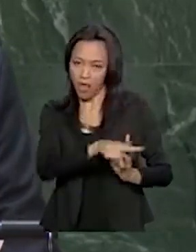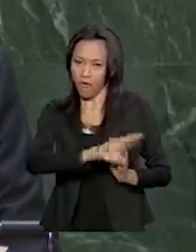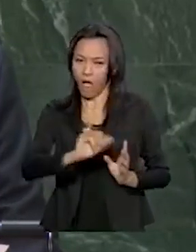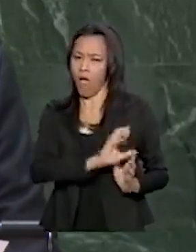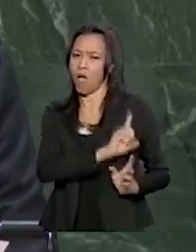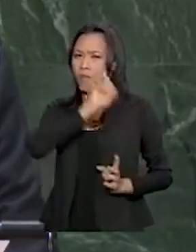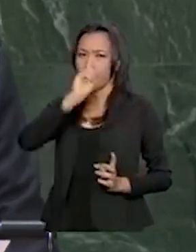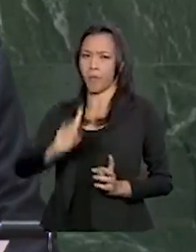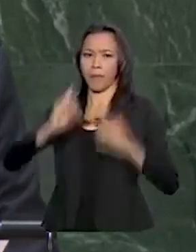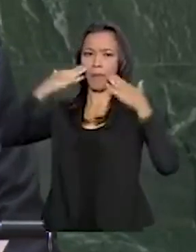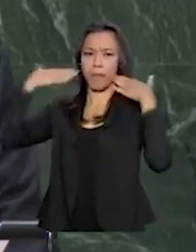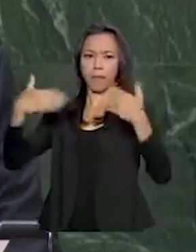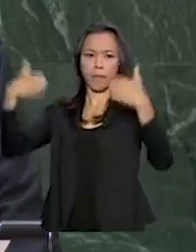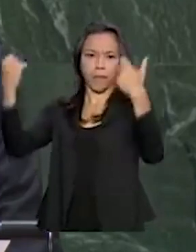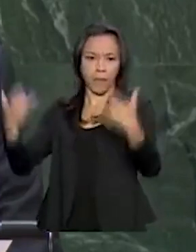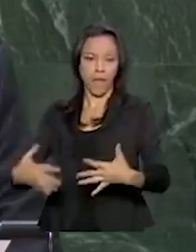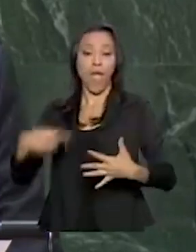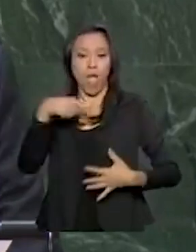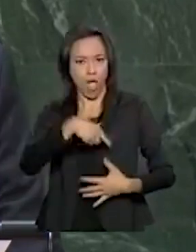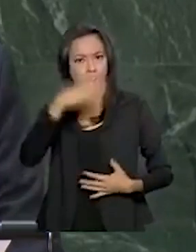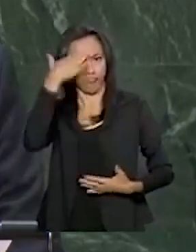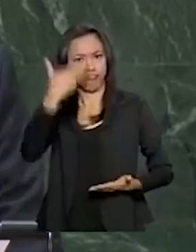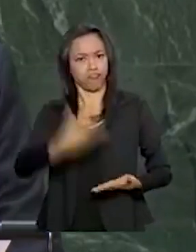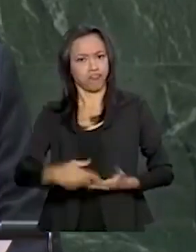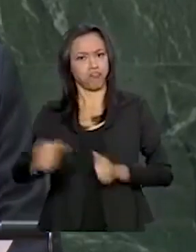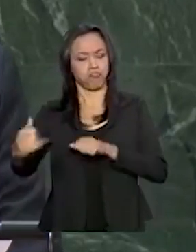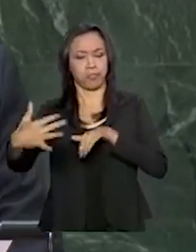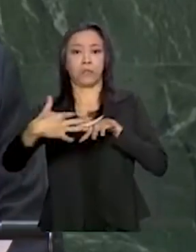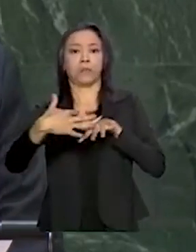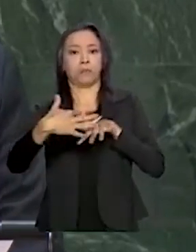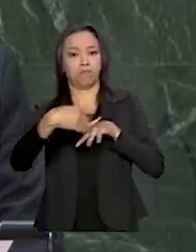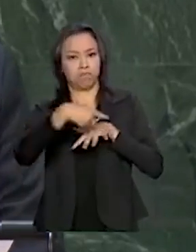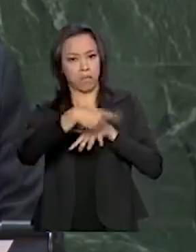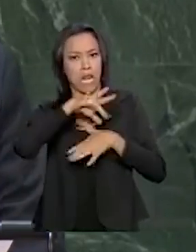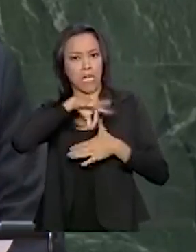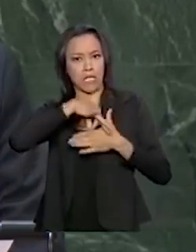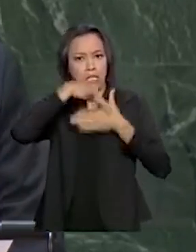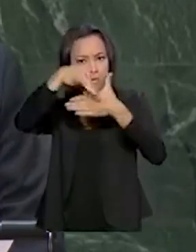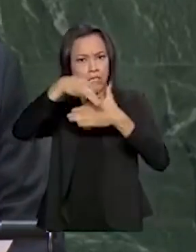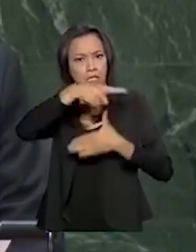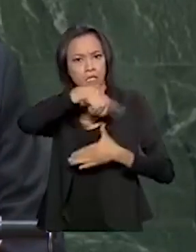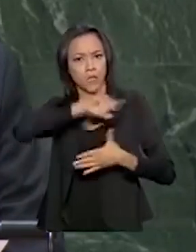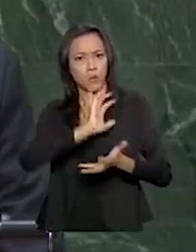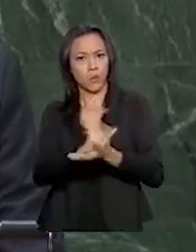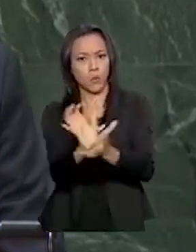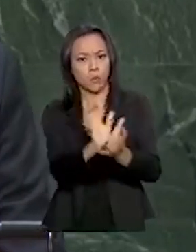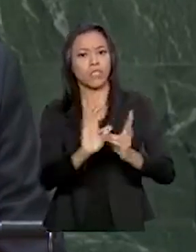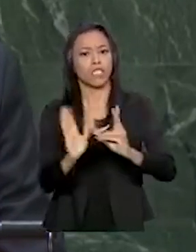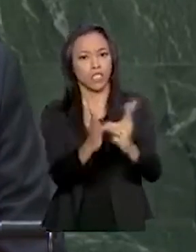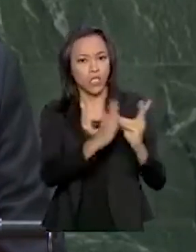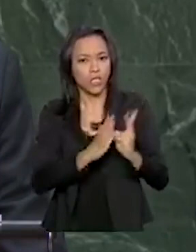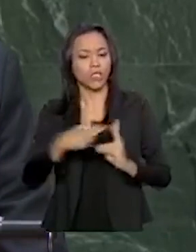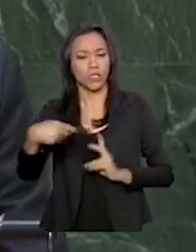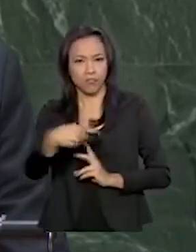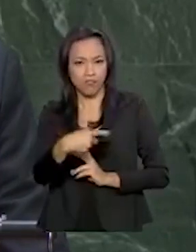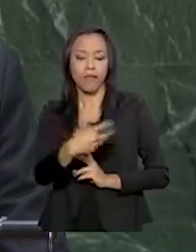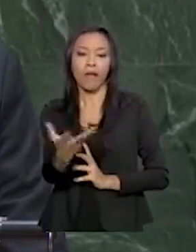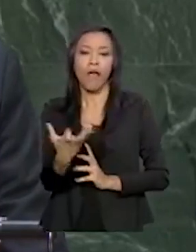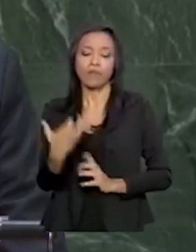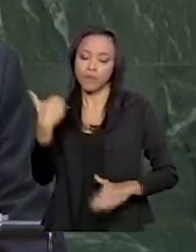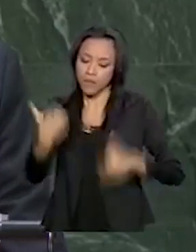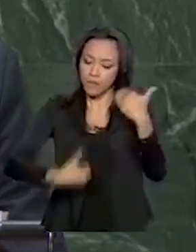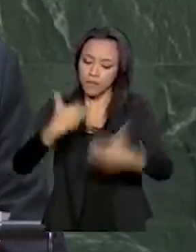Calapalo goza de confiança e do prestígio da liderança indígena interessada em desenvolvimento,